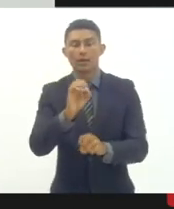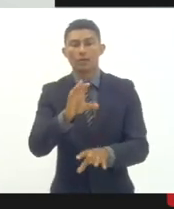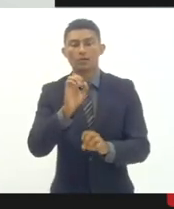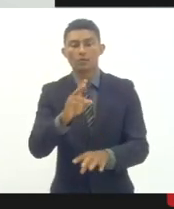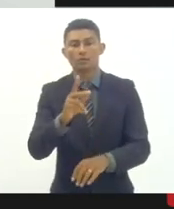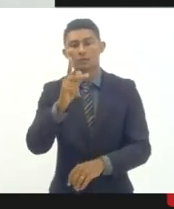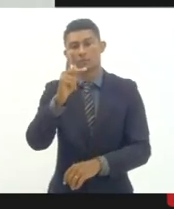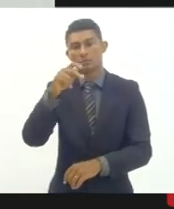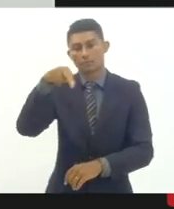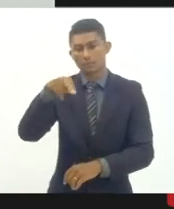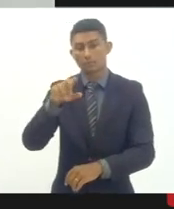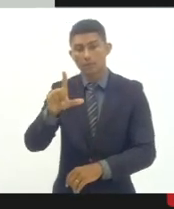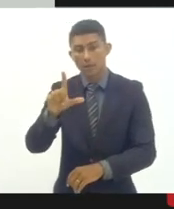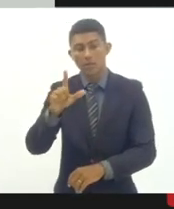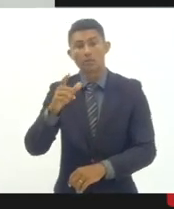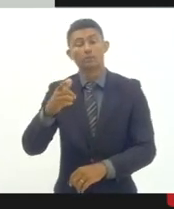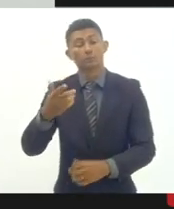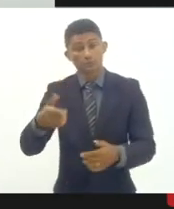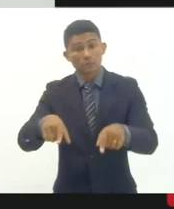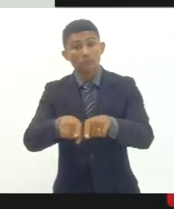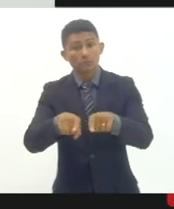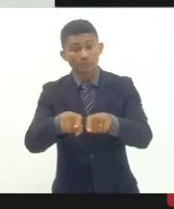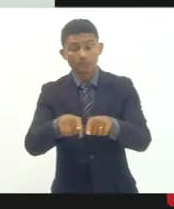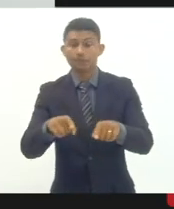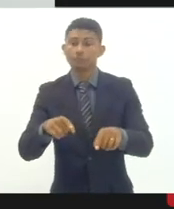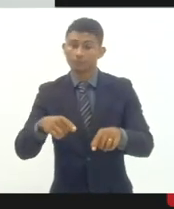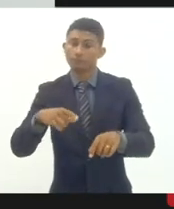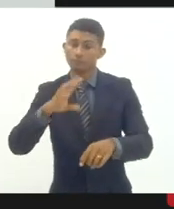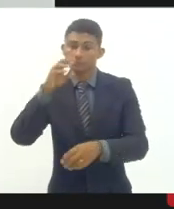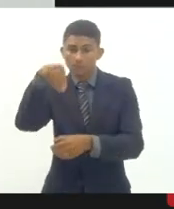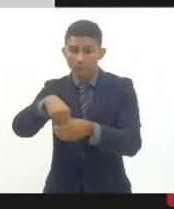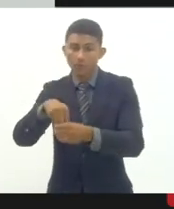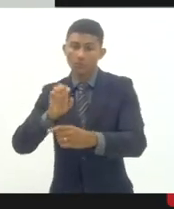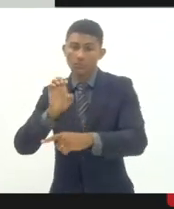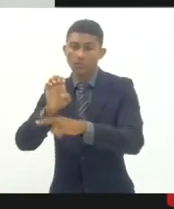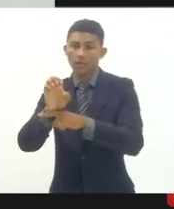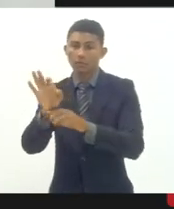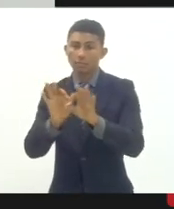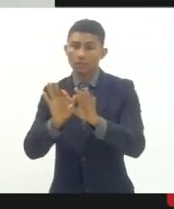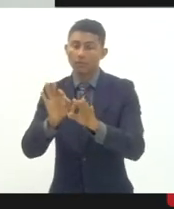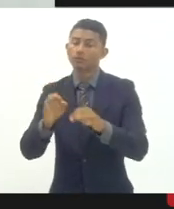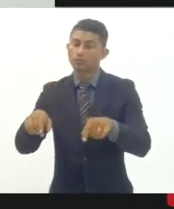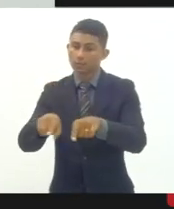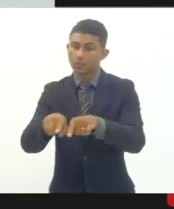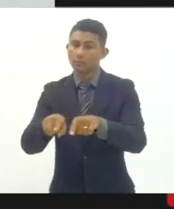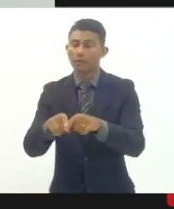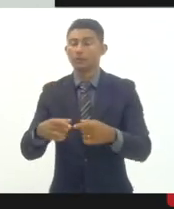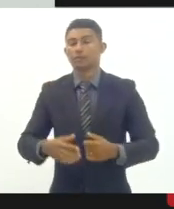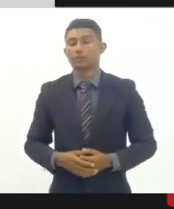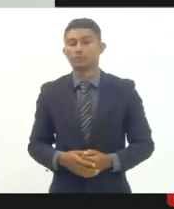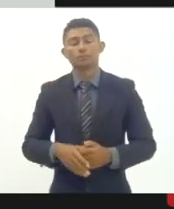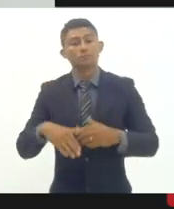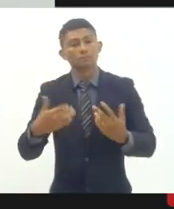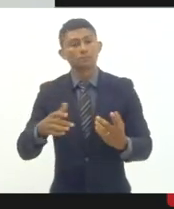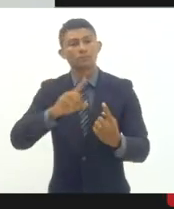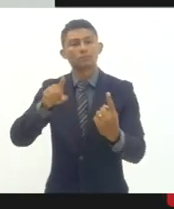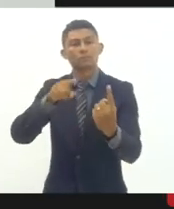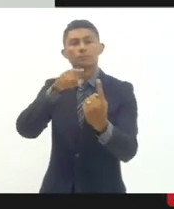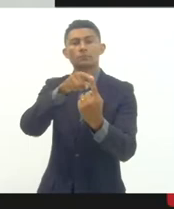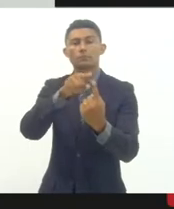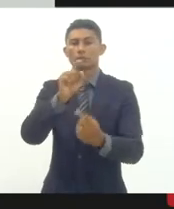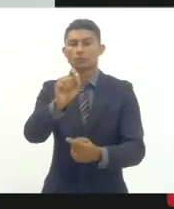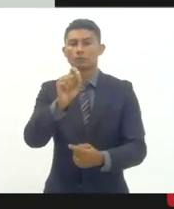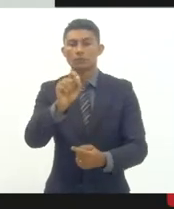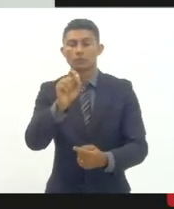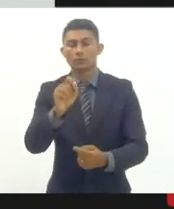estadual também e aí precisamos entender que a meta que se fala sobre a questão